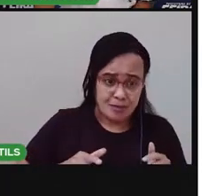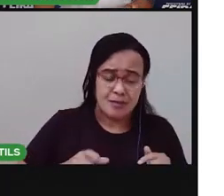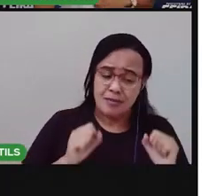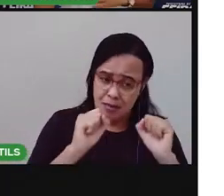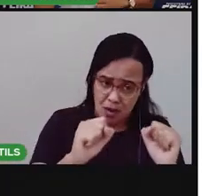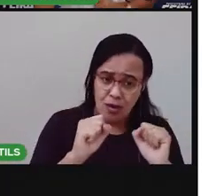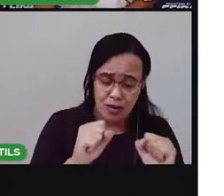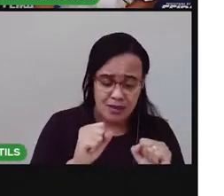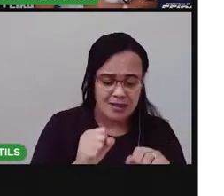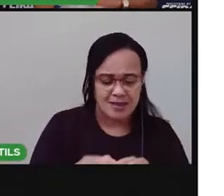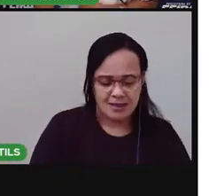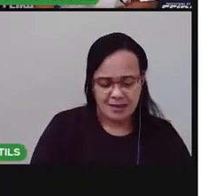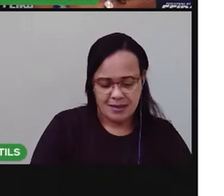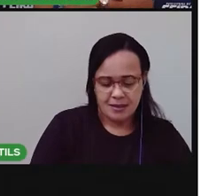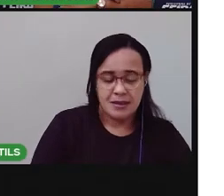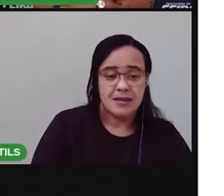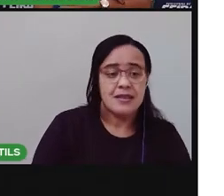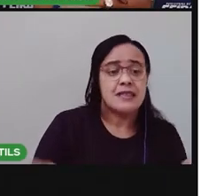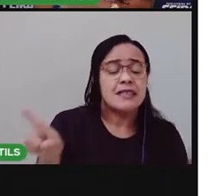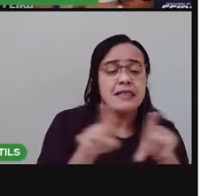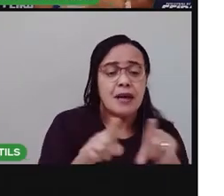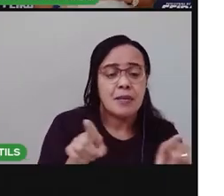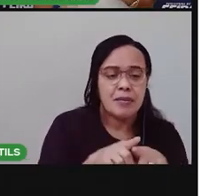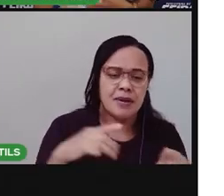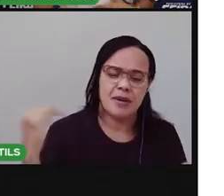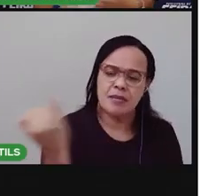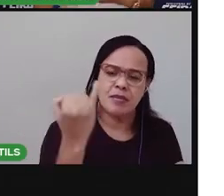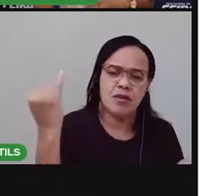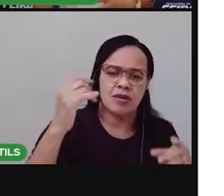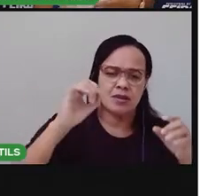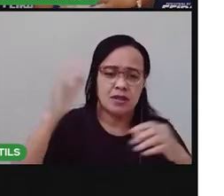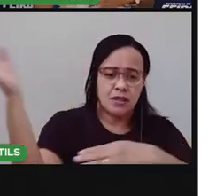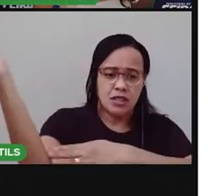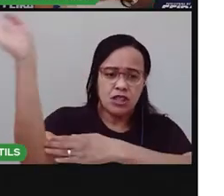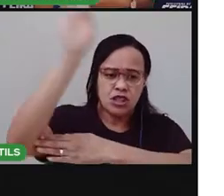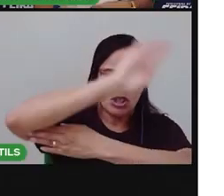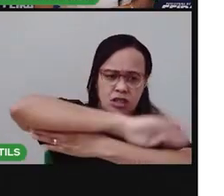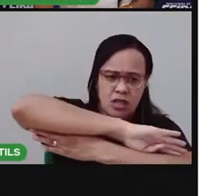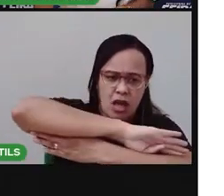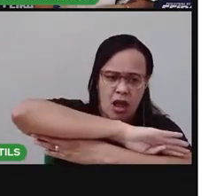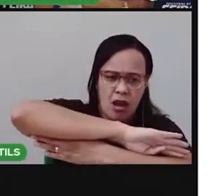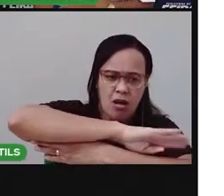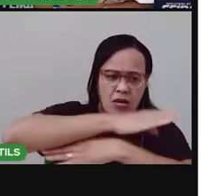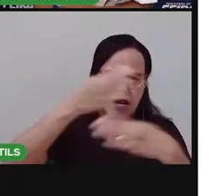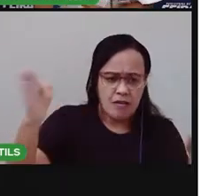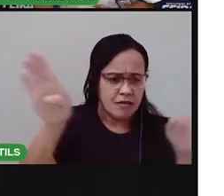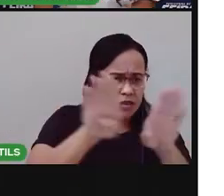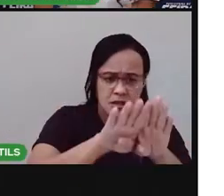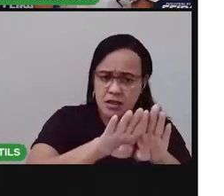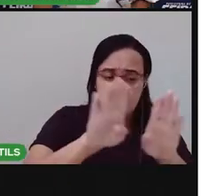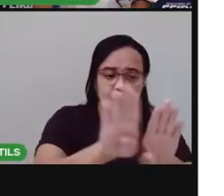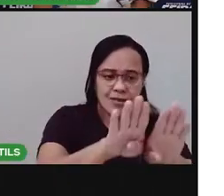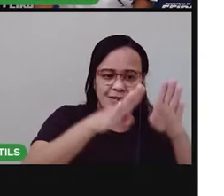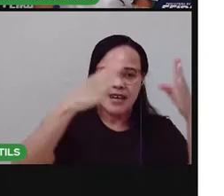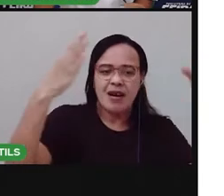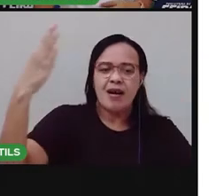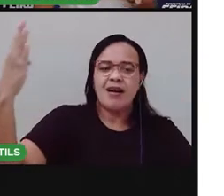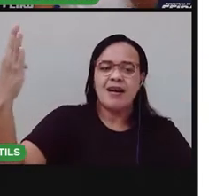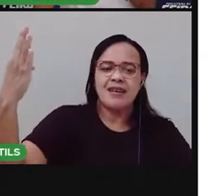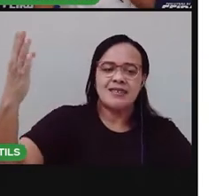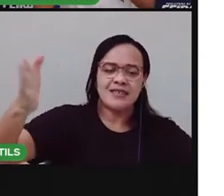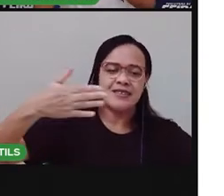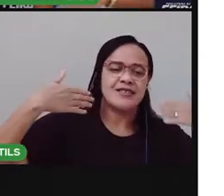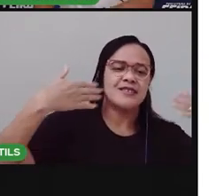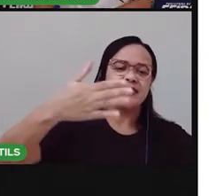é importante manter sempre as janelas abertas janelas portas se você puder deixa um pouco aberta